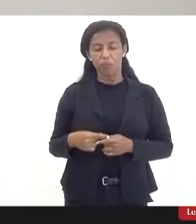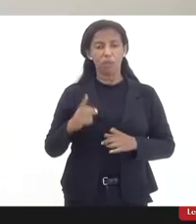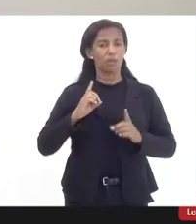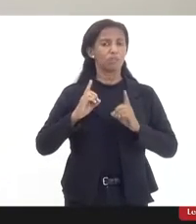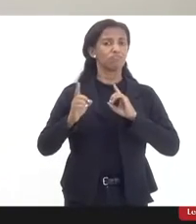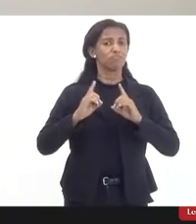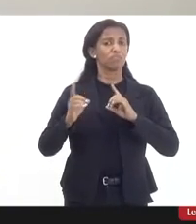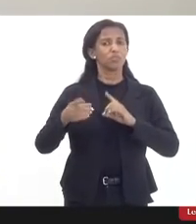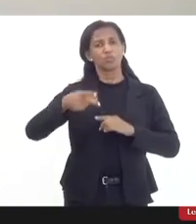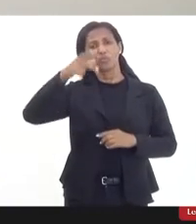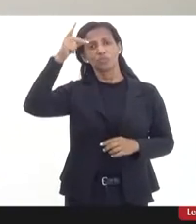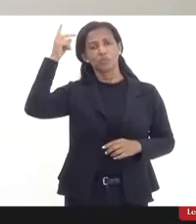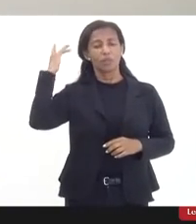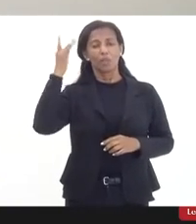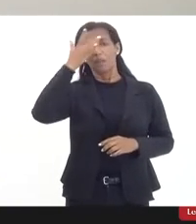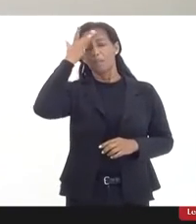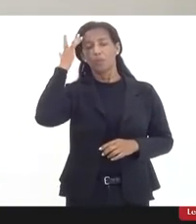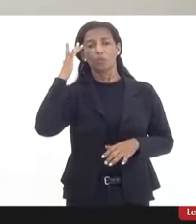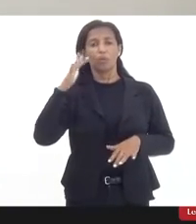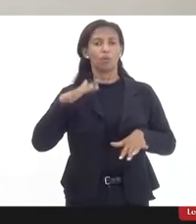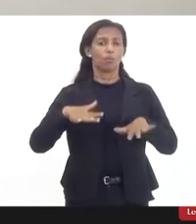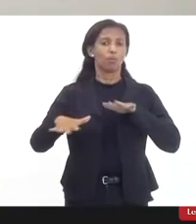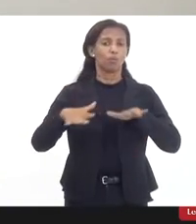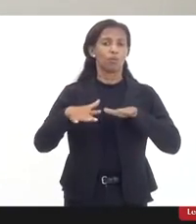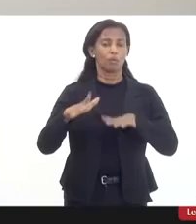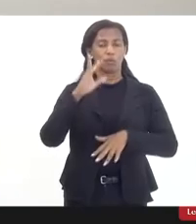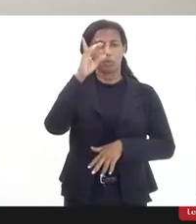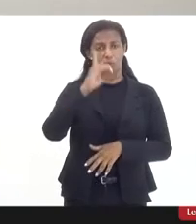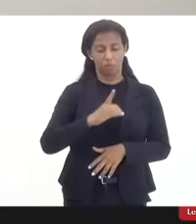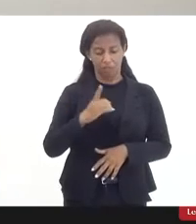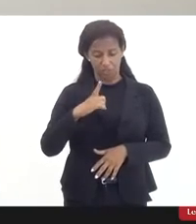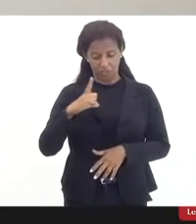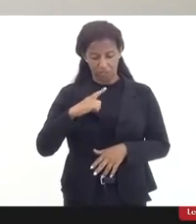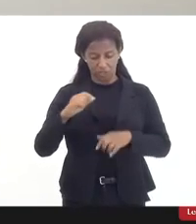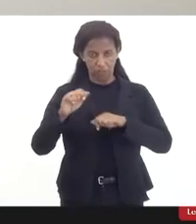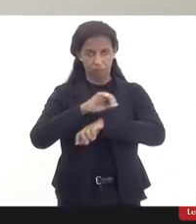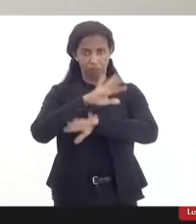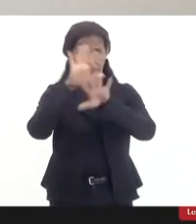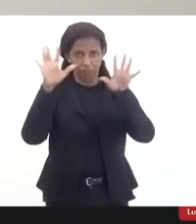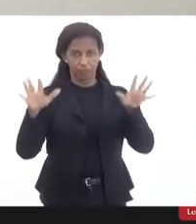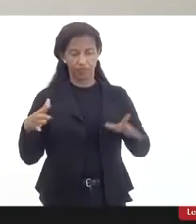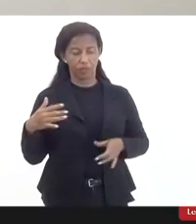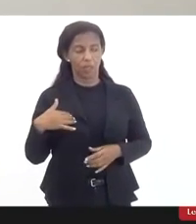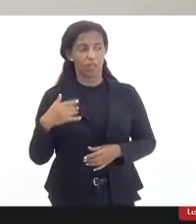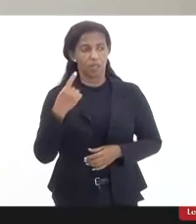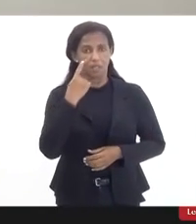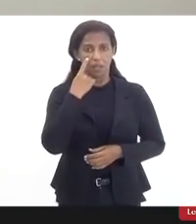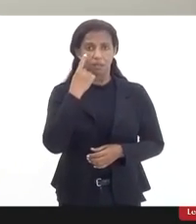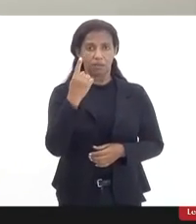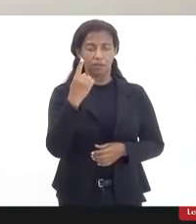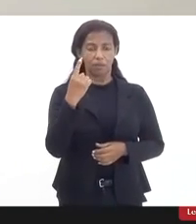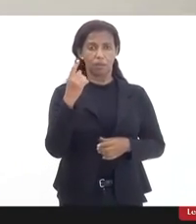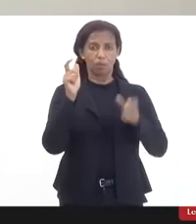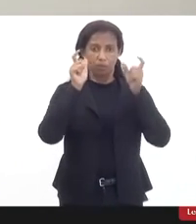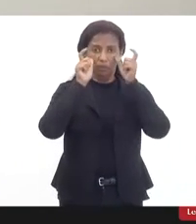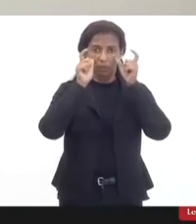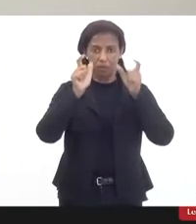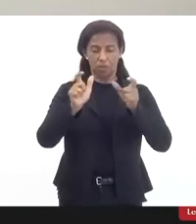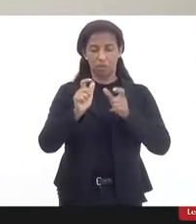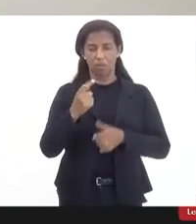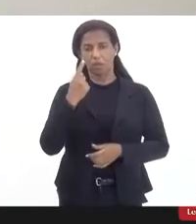do movimento da pessoa com deficiência. A gente tem que ter com clareza e ouvir com muita atenção o doutor Carlos Eduardo,